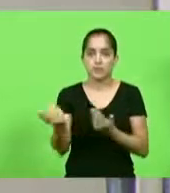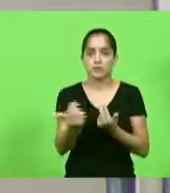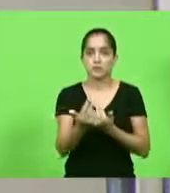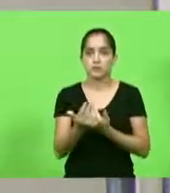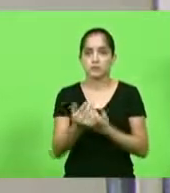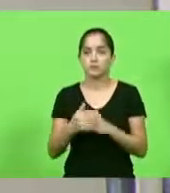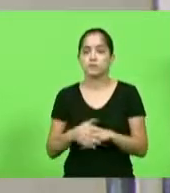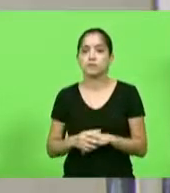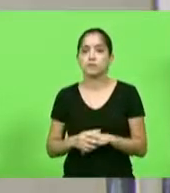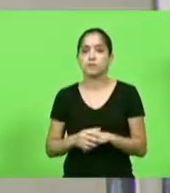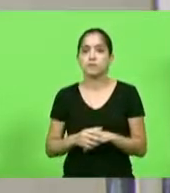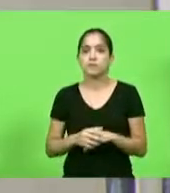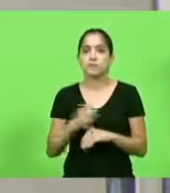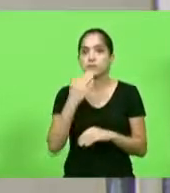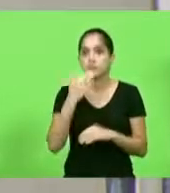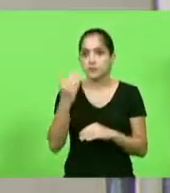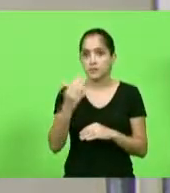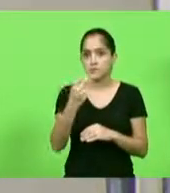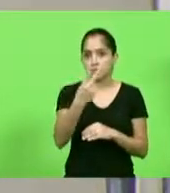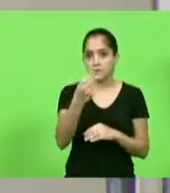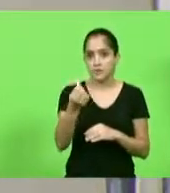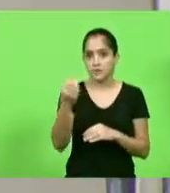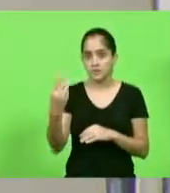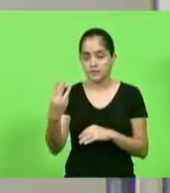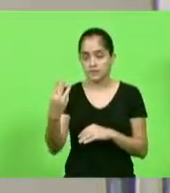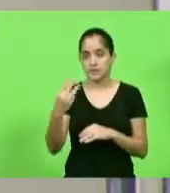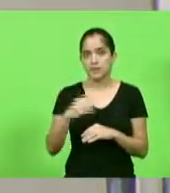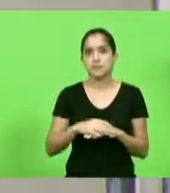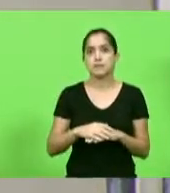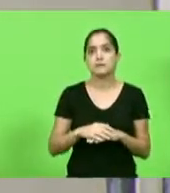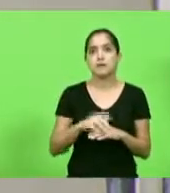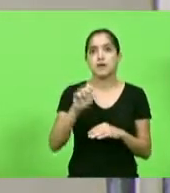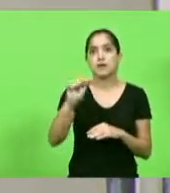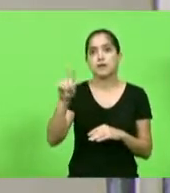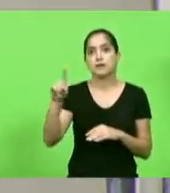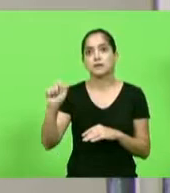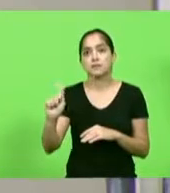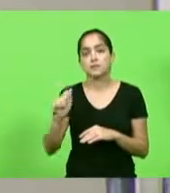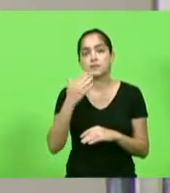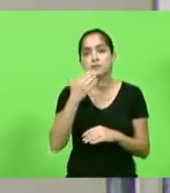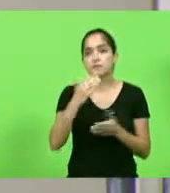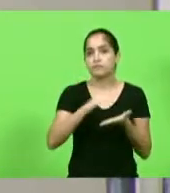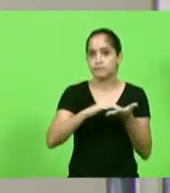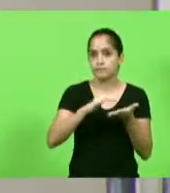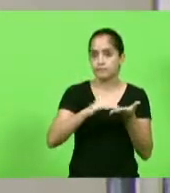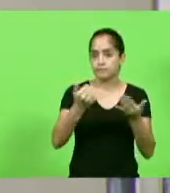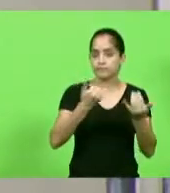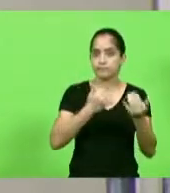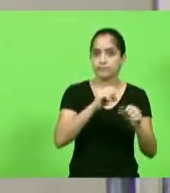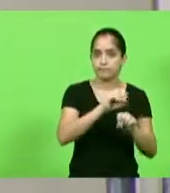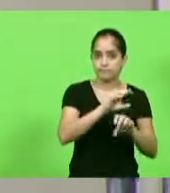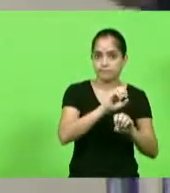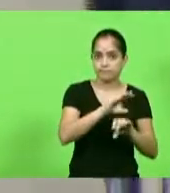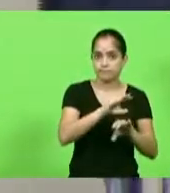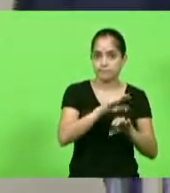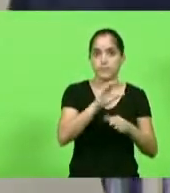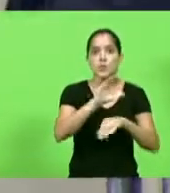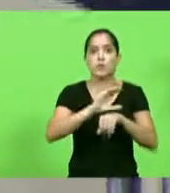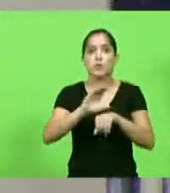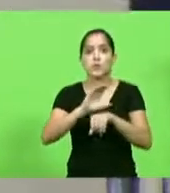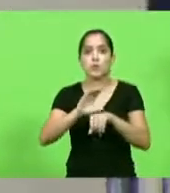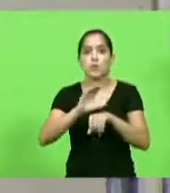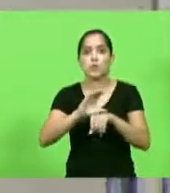aprovado por unanimidade. Pedido de informação 263, autor do deputado Ada de Luca, solicitando à secretária do Estado da Educação informações acerca dos cursos